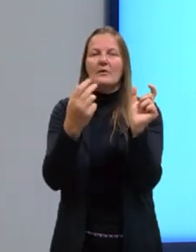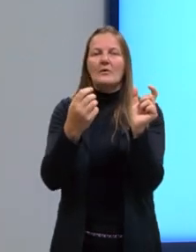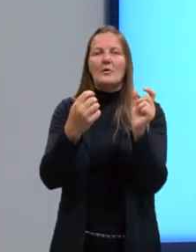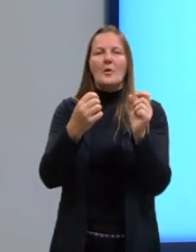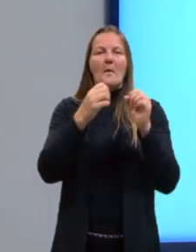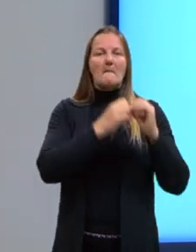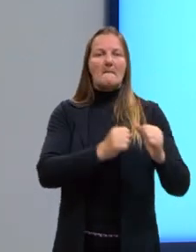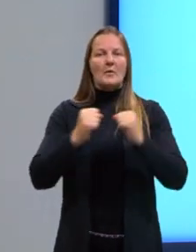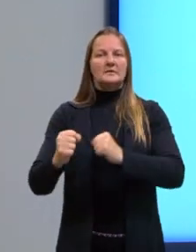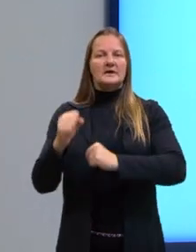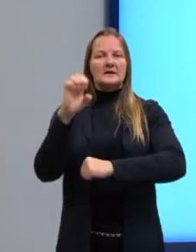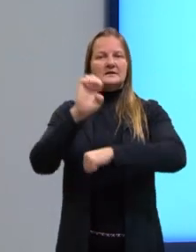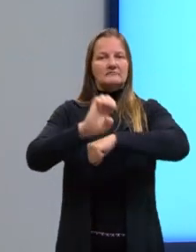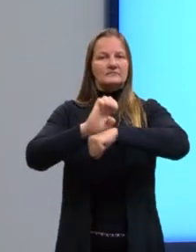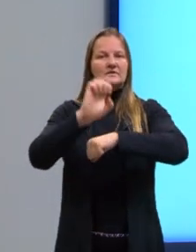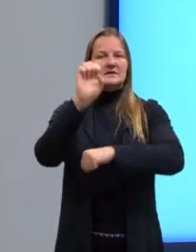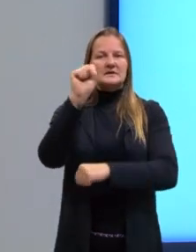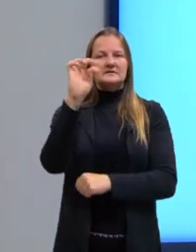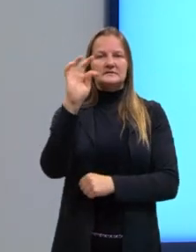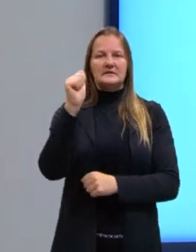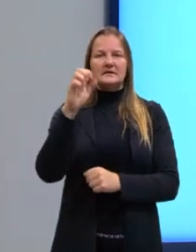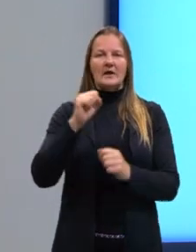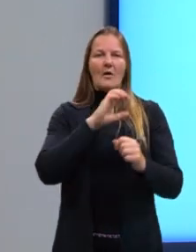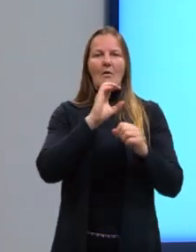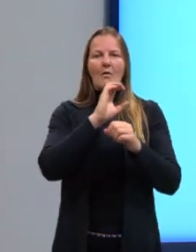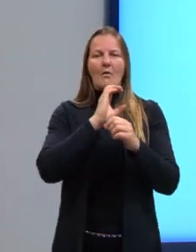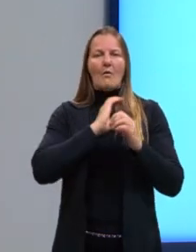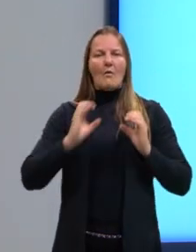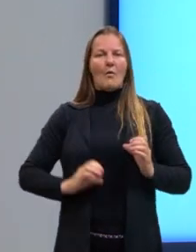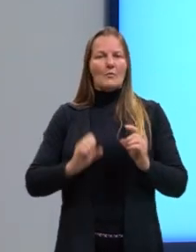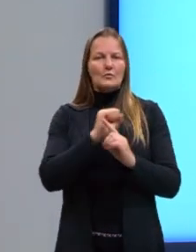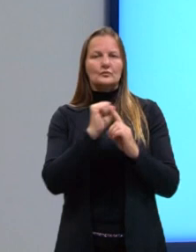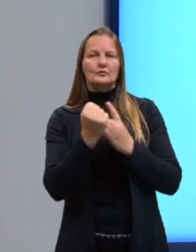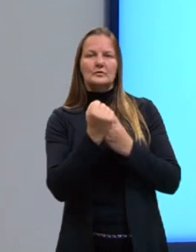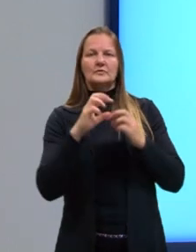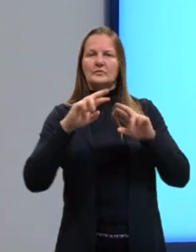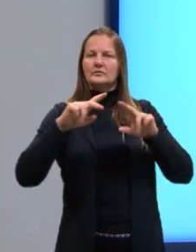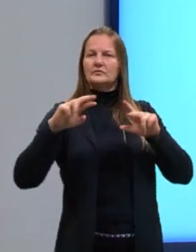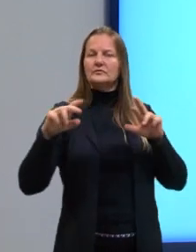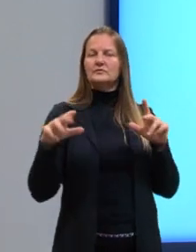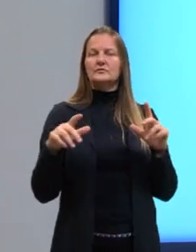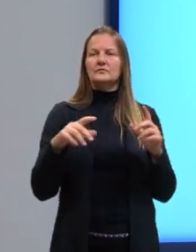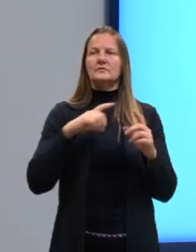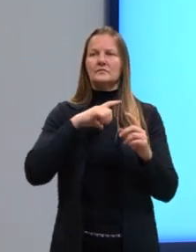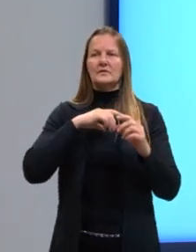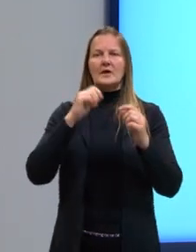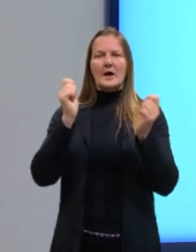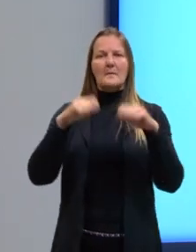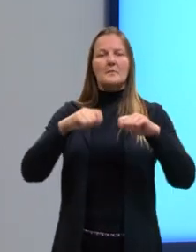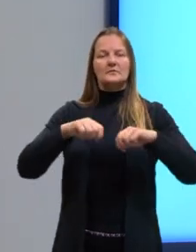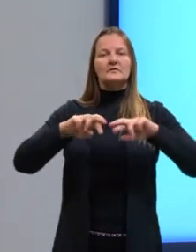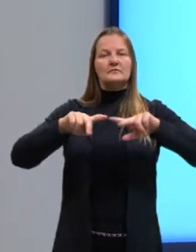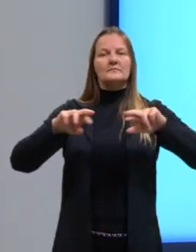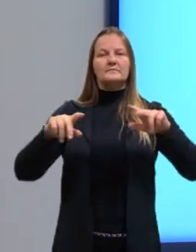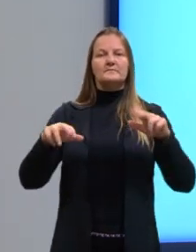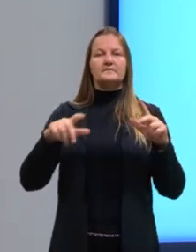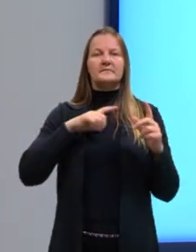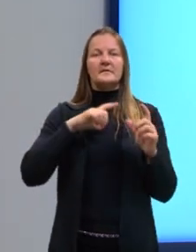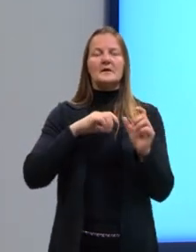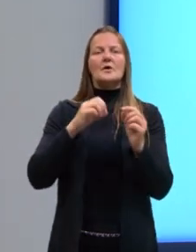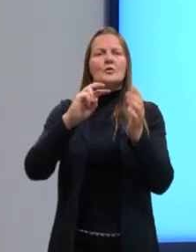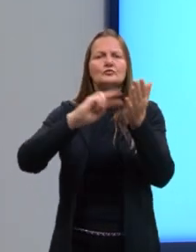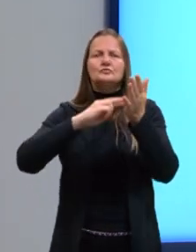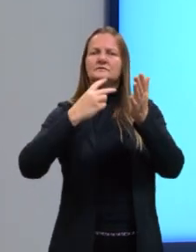estatal, lá na sociedade, corpo social, eu tenho duas palavras, mas elas têm um